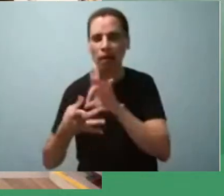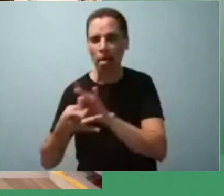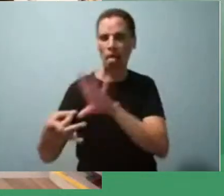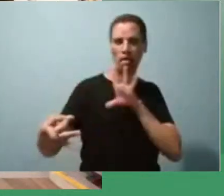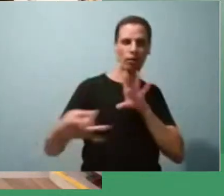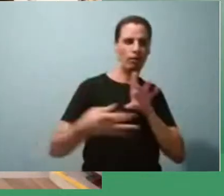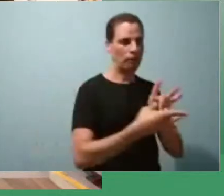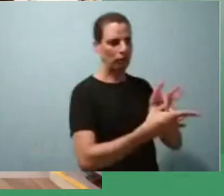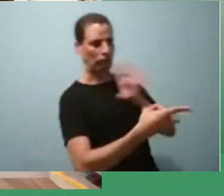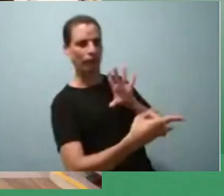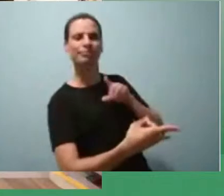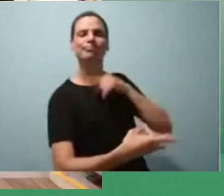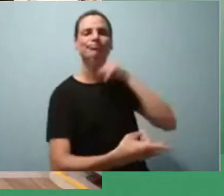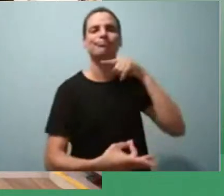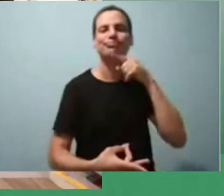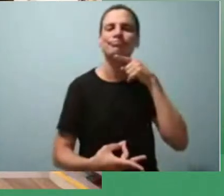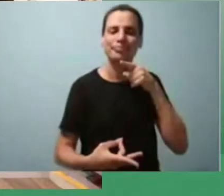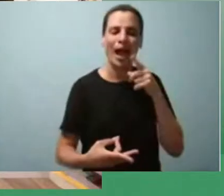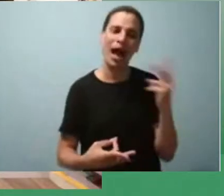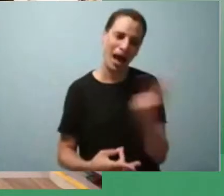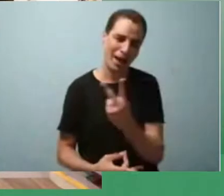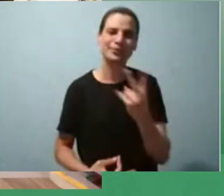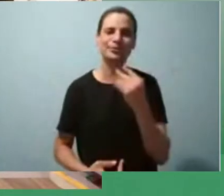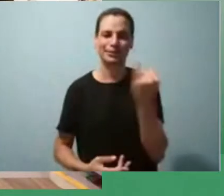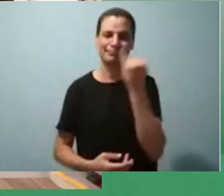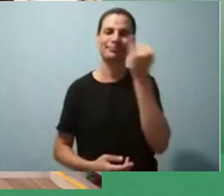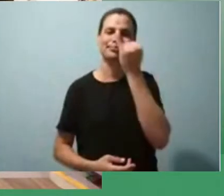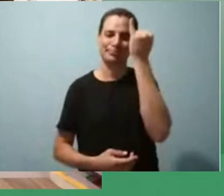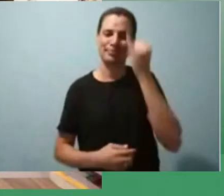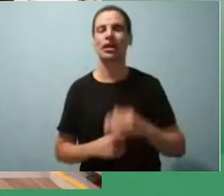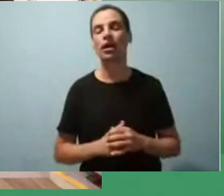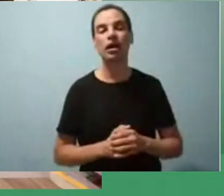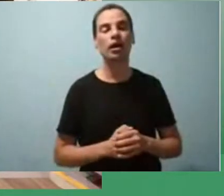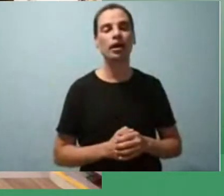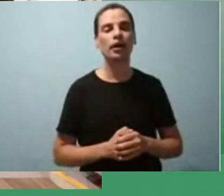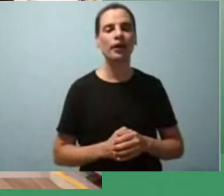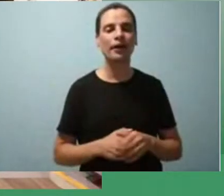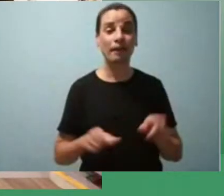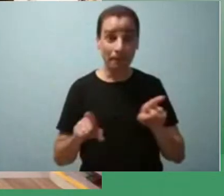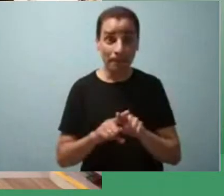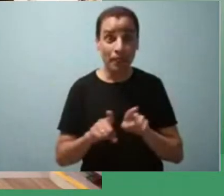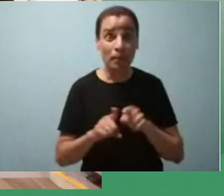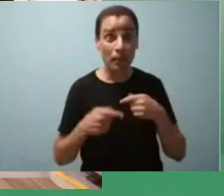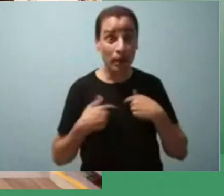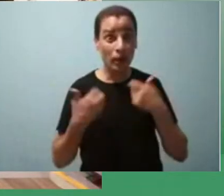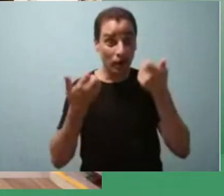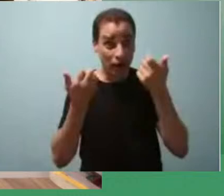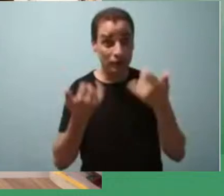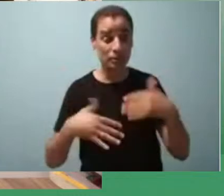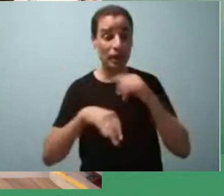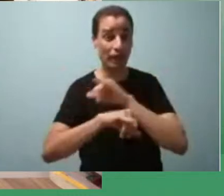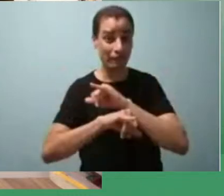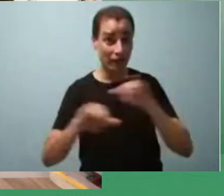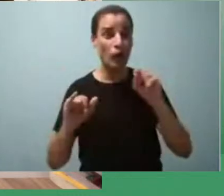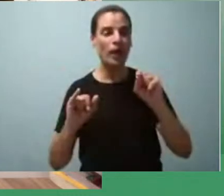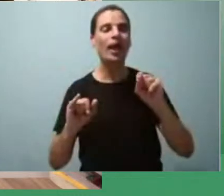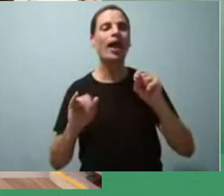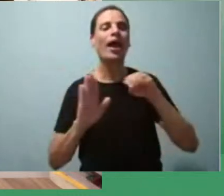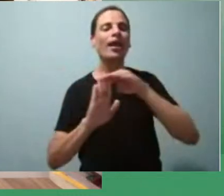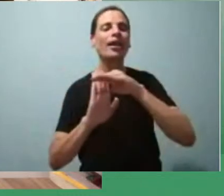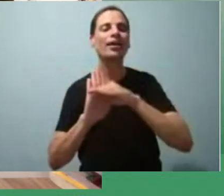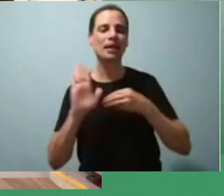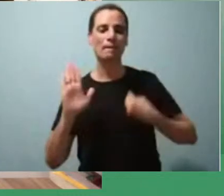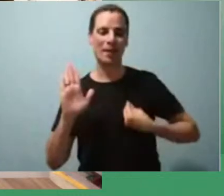nem de outra então gostaria de ressaltar a lista de presença que em breve vai estar disponível né na nossa